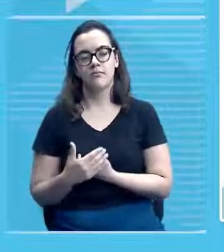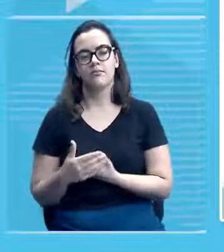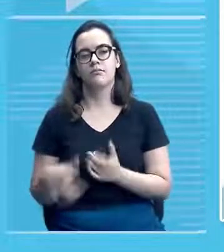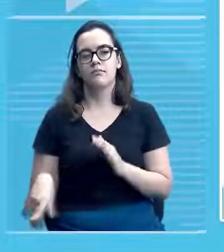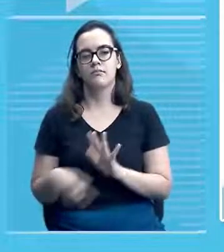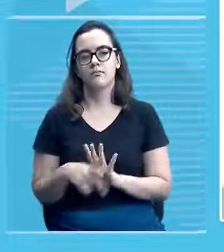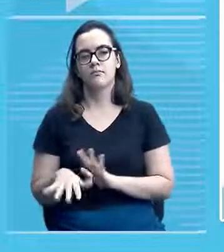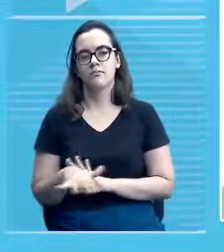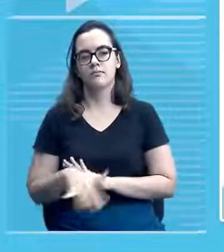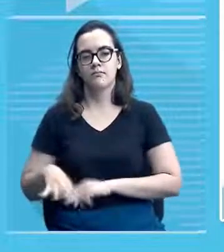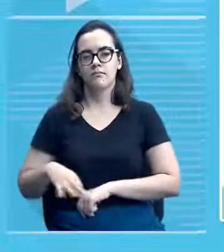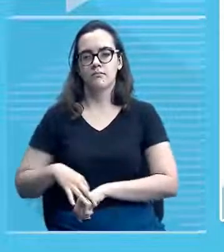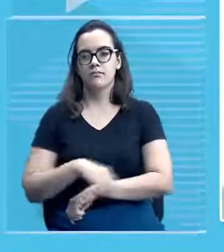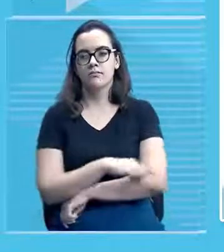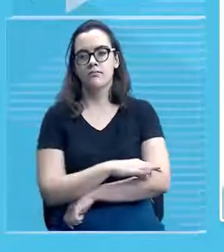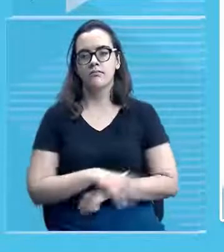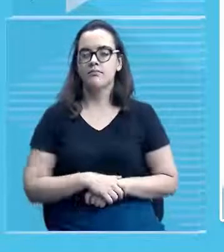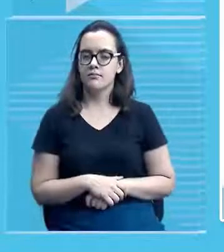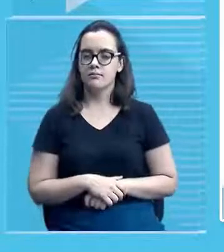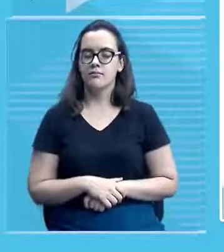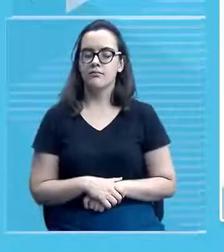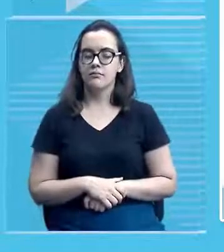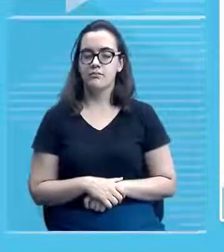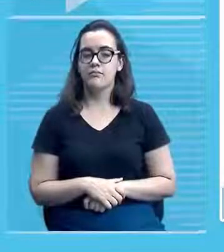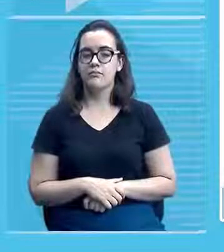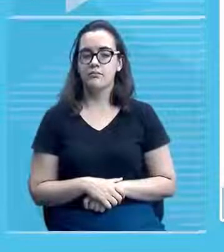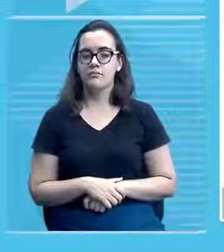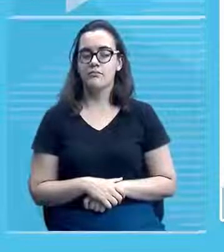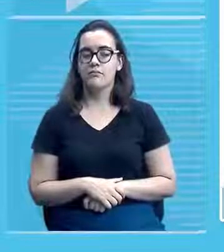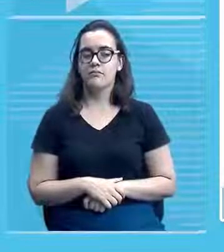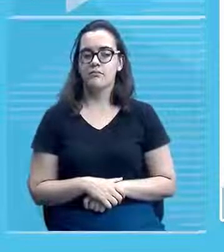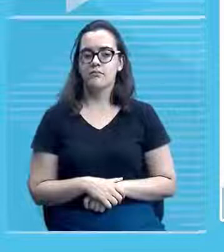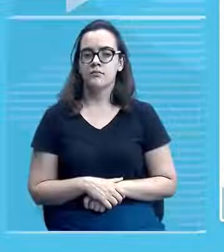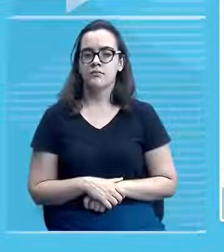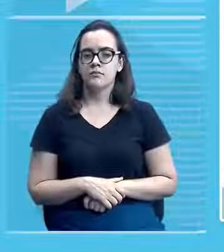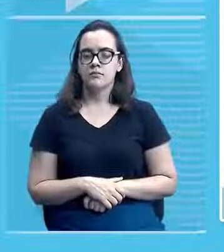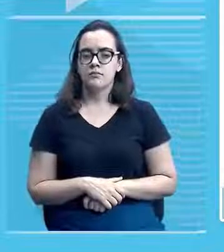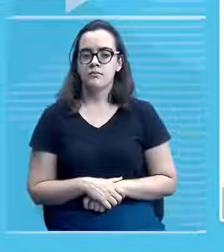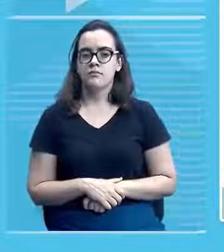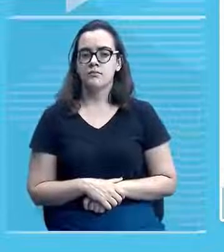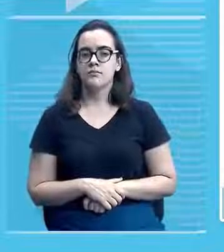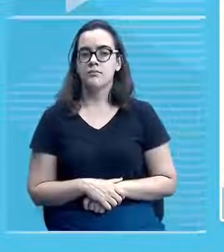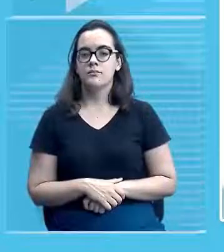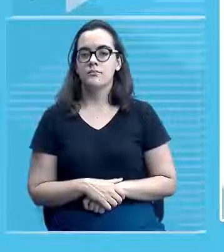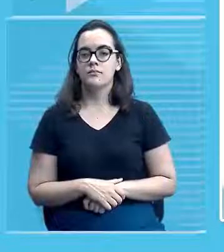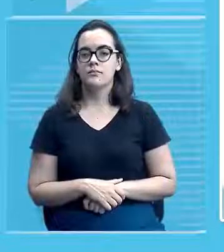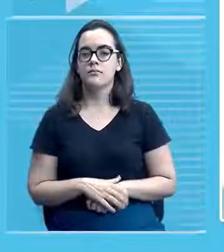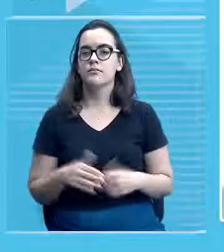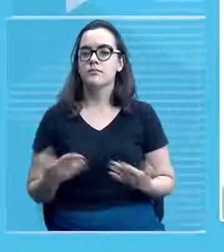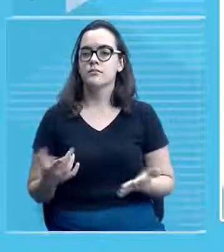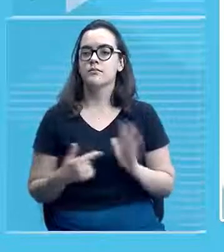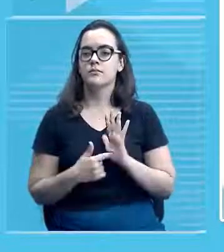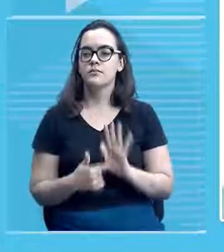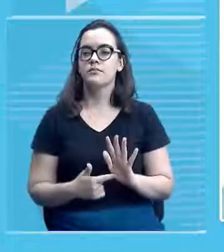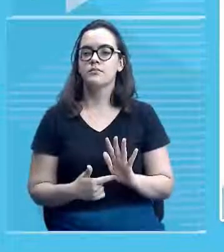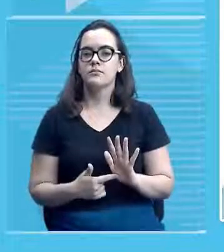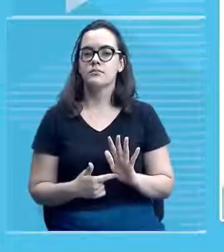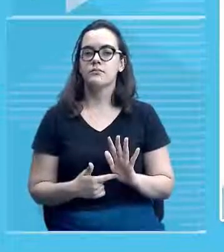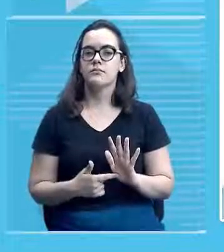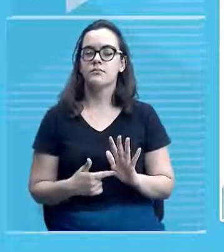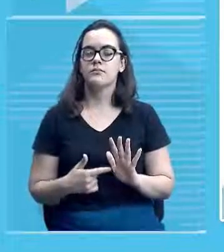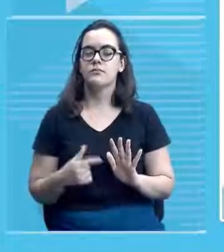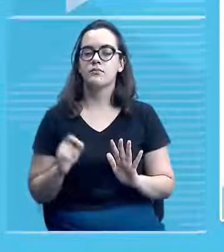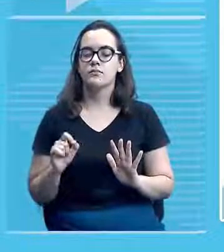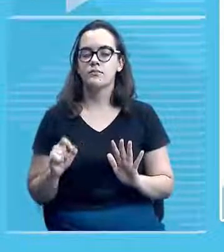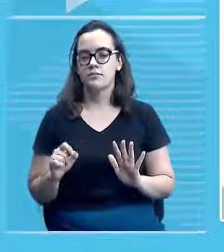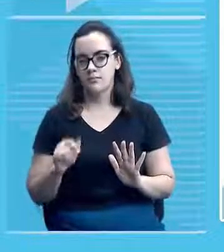Dessas igrejas né? Dessa arquitetura jesuítica presente aqui no nosso estado e aí com destaque ou melhor com destaque